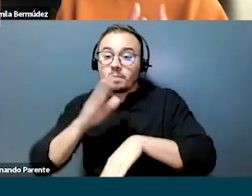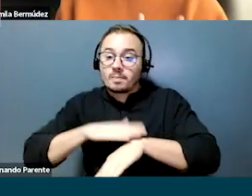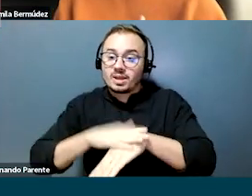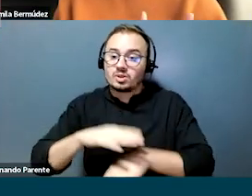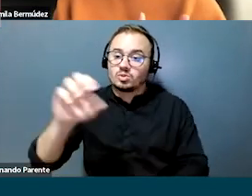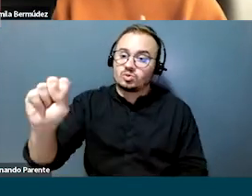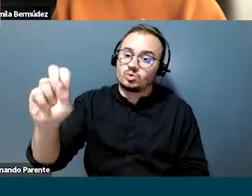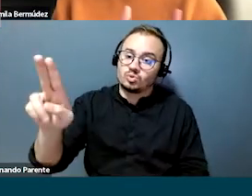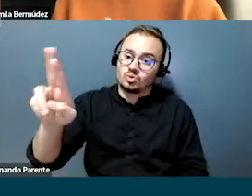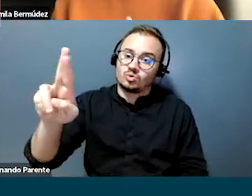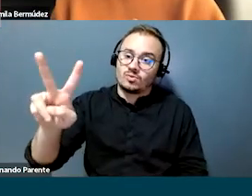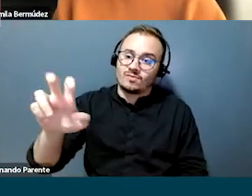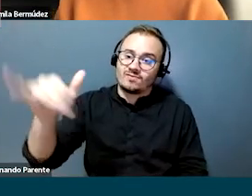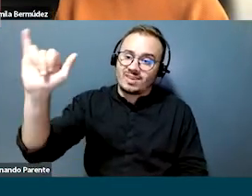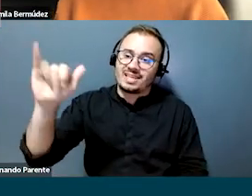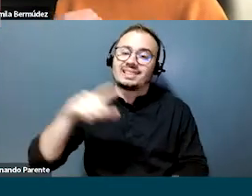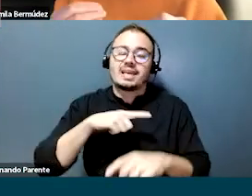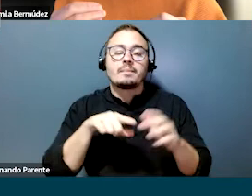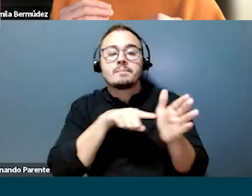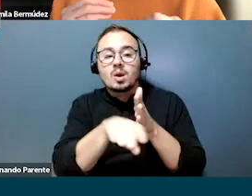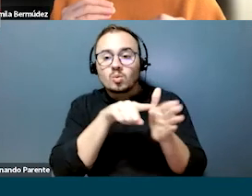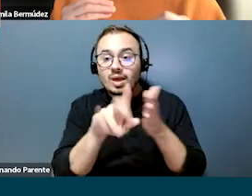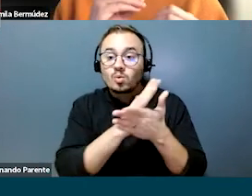cerveja tinha perguntas abertas e fechadas.